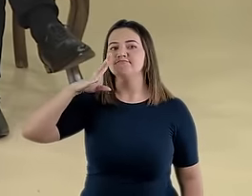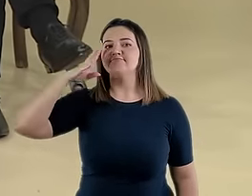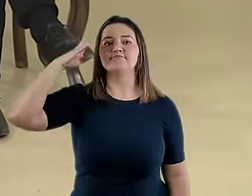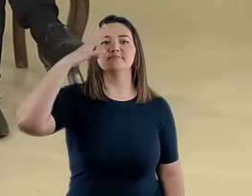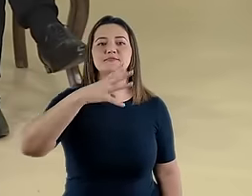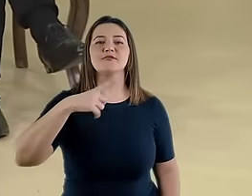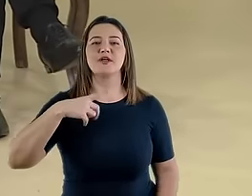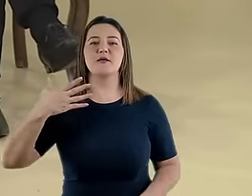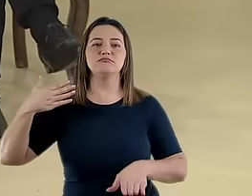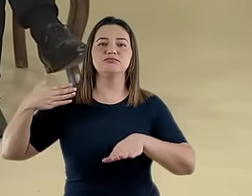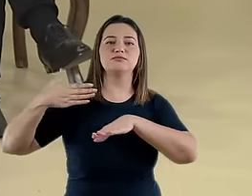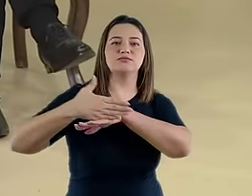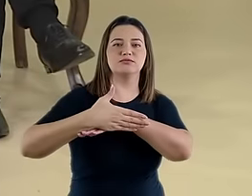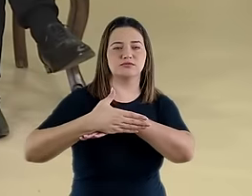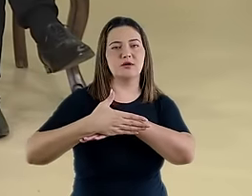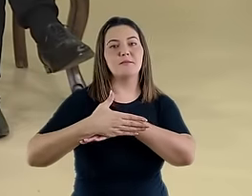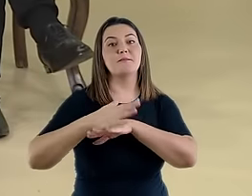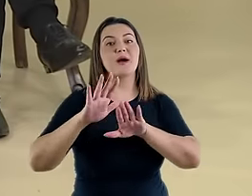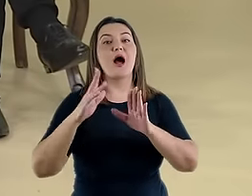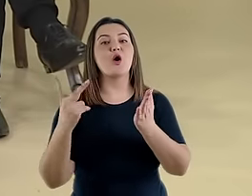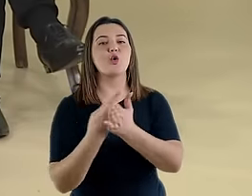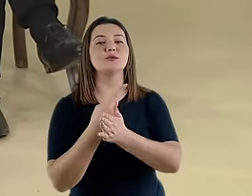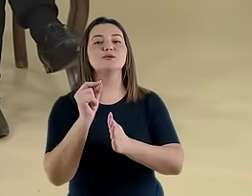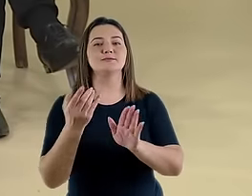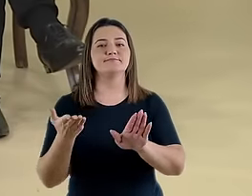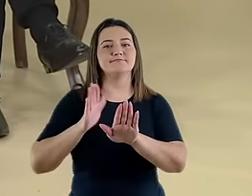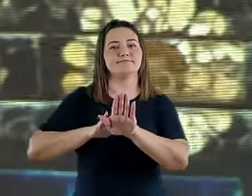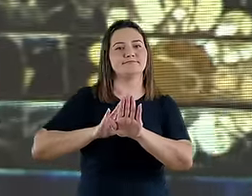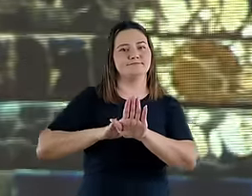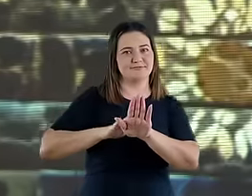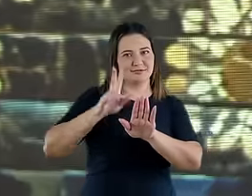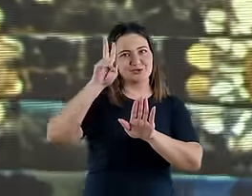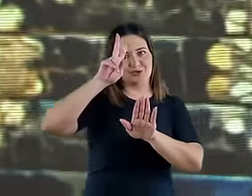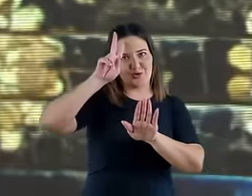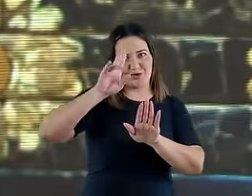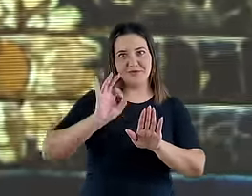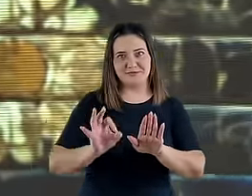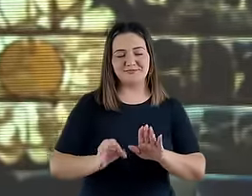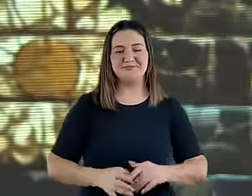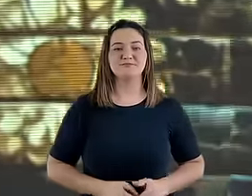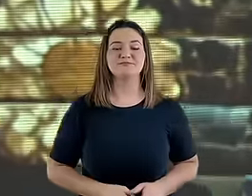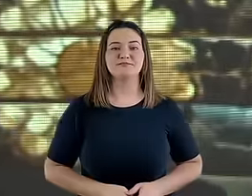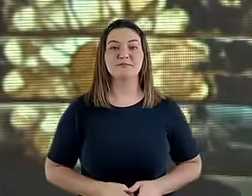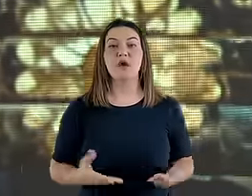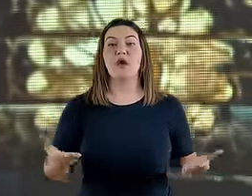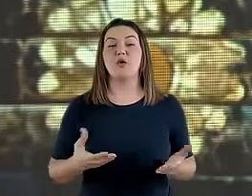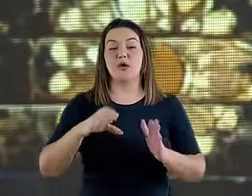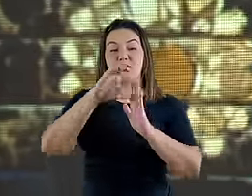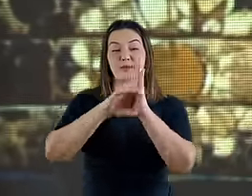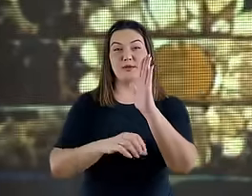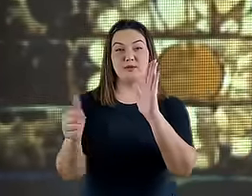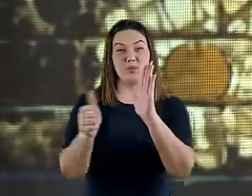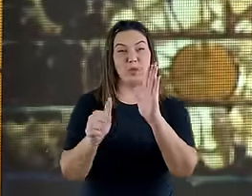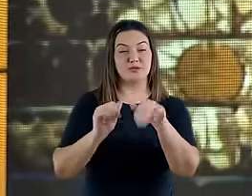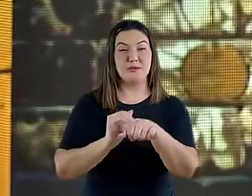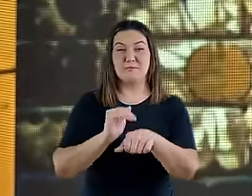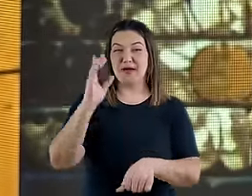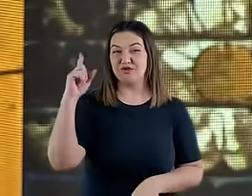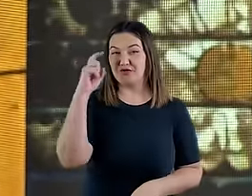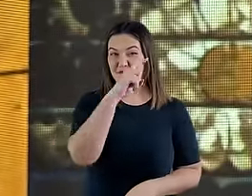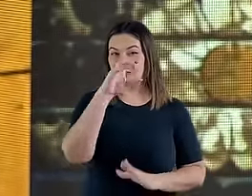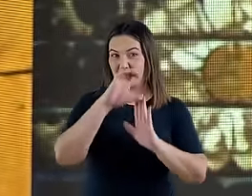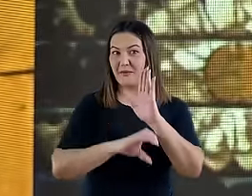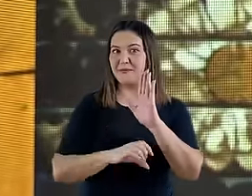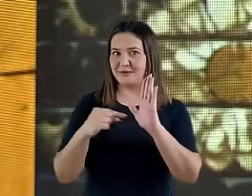que ocorre muitas vezes nos bastidores da história. Então vamos para o capítulo 11, o mais complexo de todos